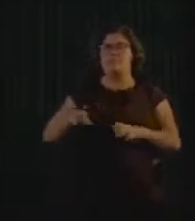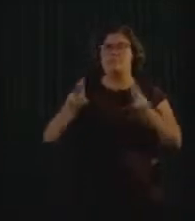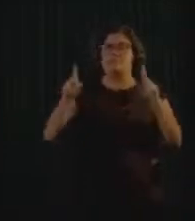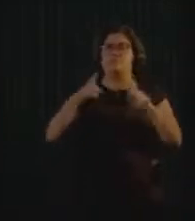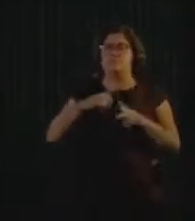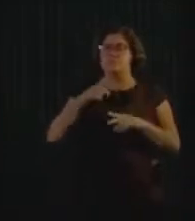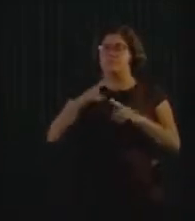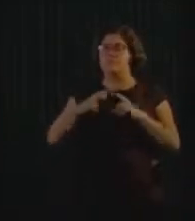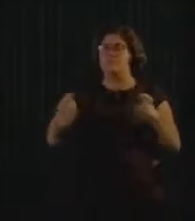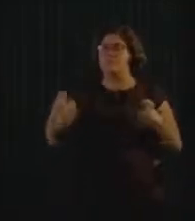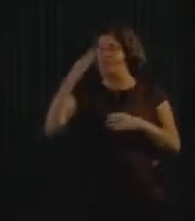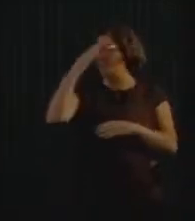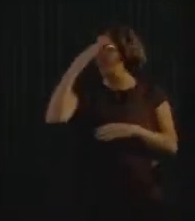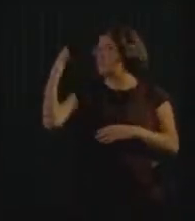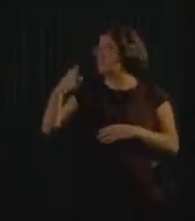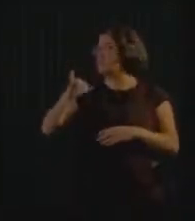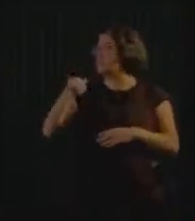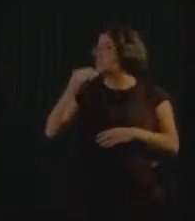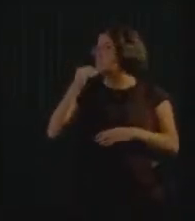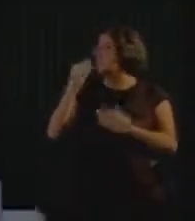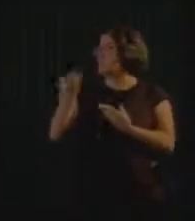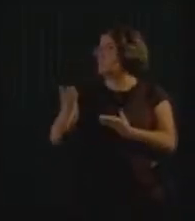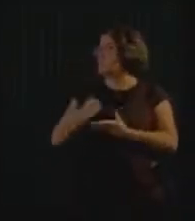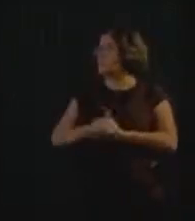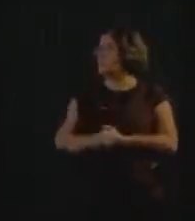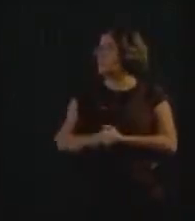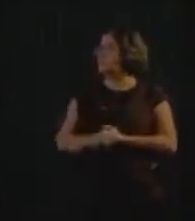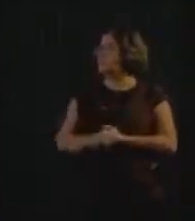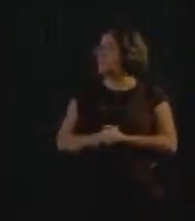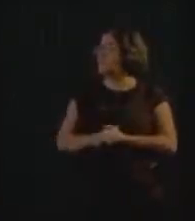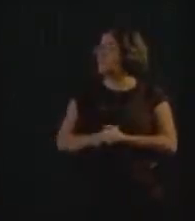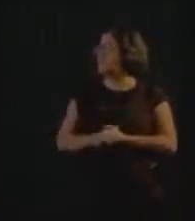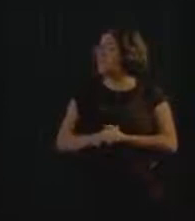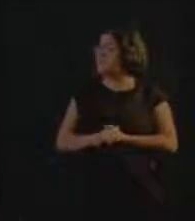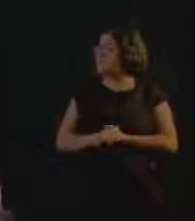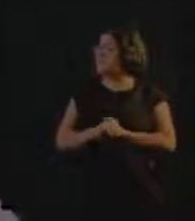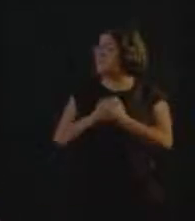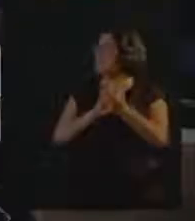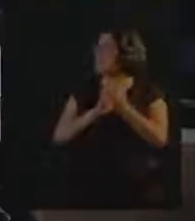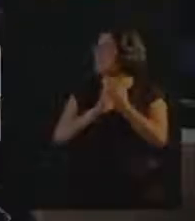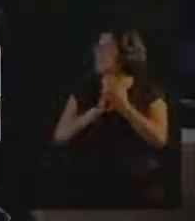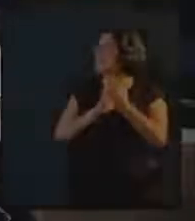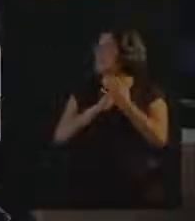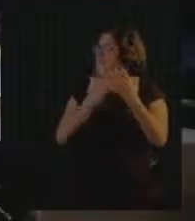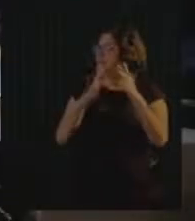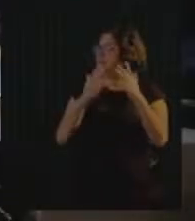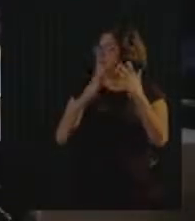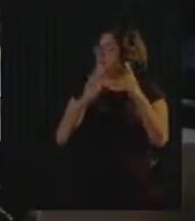vai ser diferente lá em Florianópolis. Obrigado pela oportunidade, Sabatini. Obrigado.